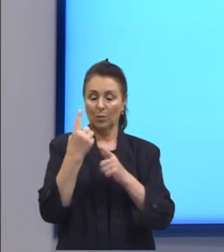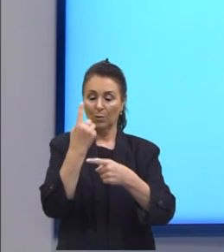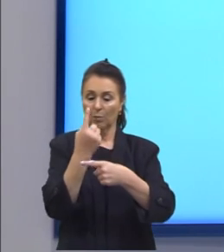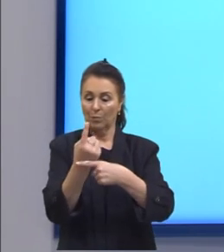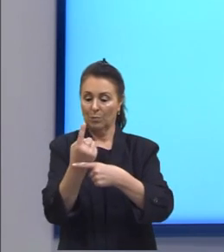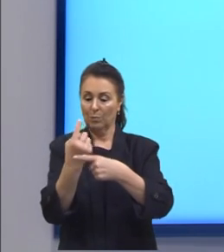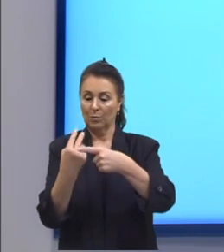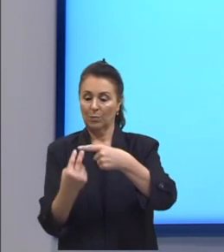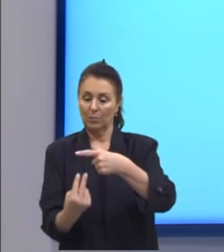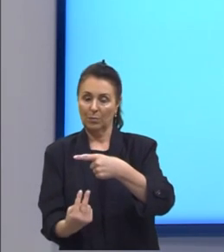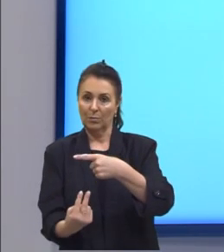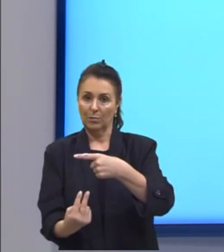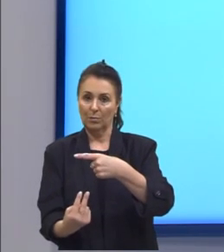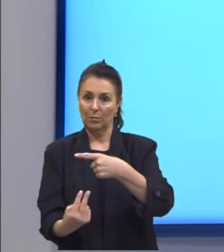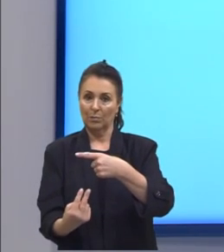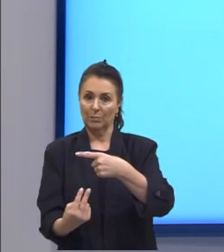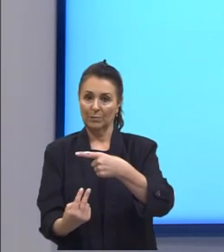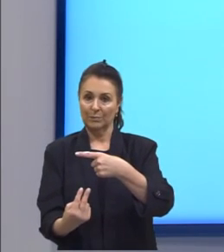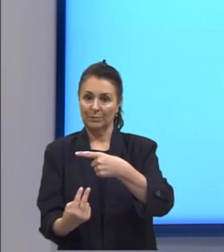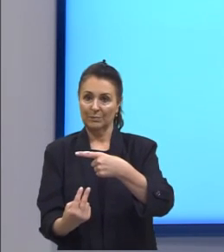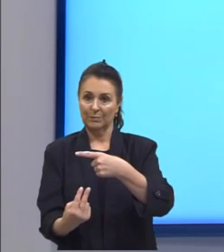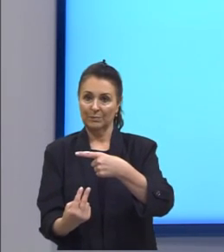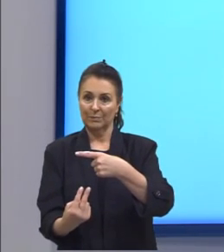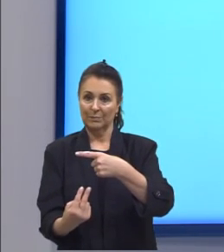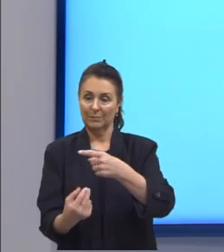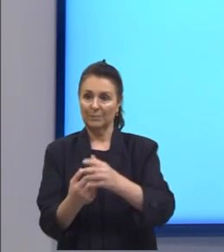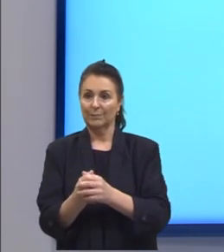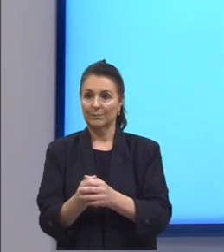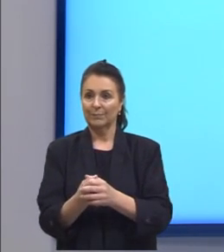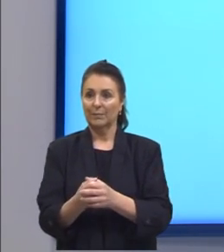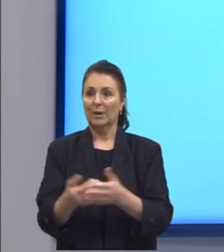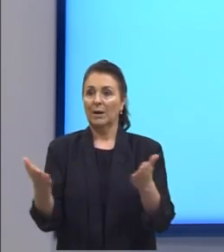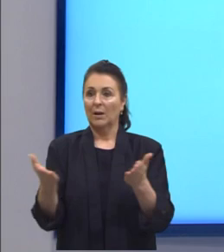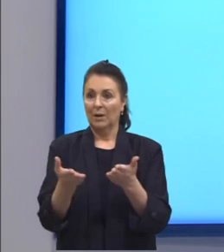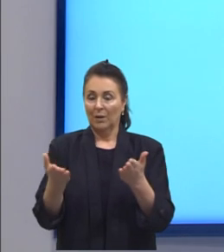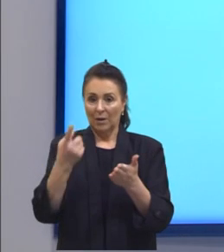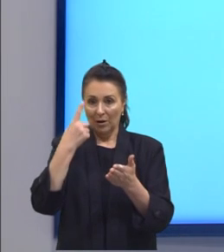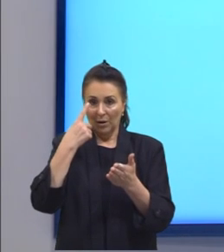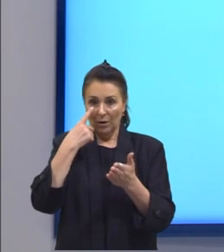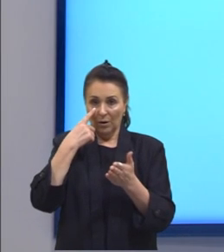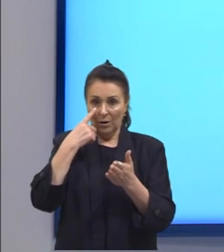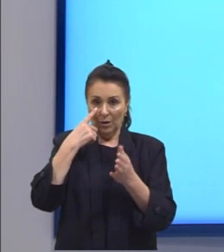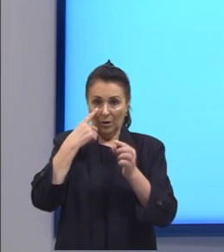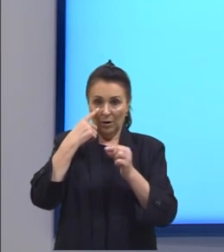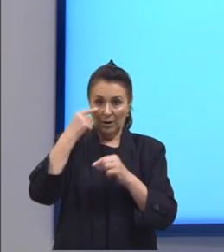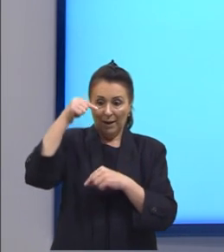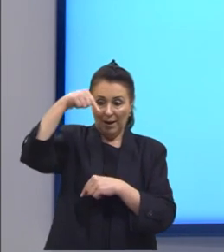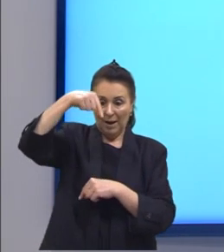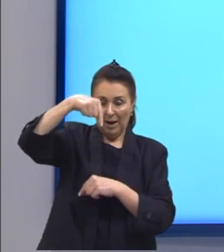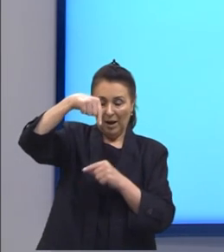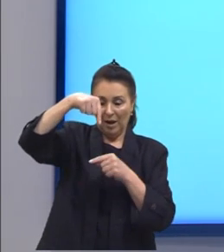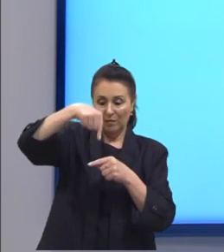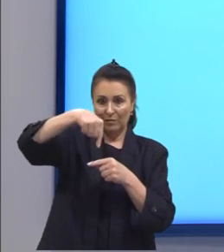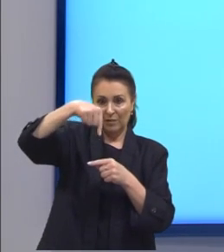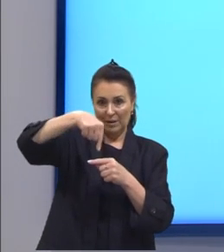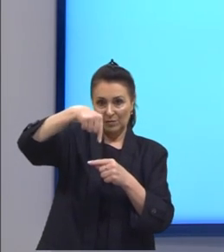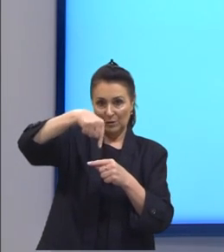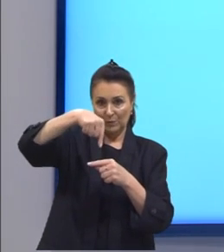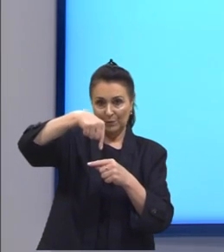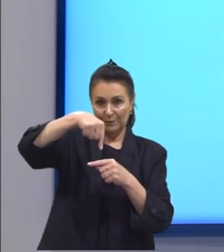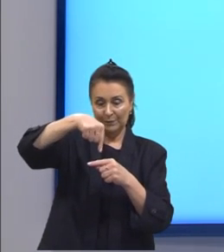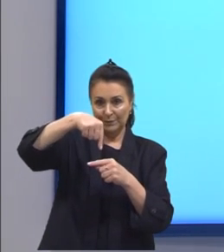2 ou menos 1 meio aqui destaquei com a flechinha para a gente visualizar bem o pontinho então